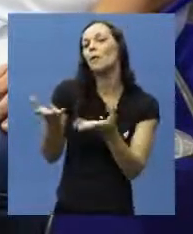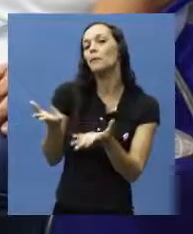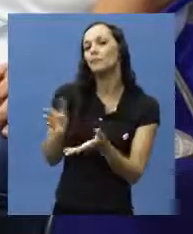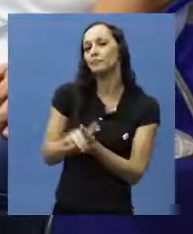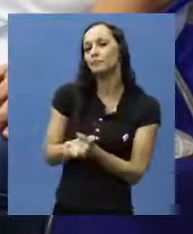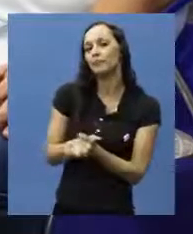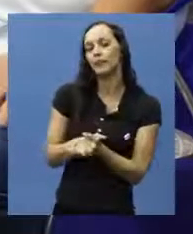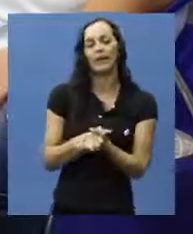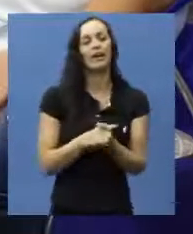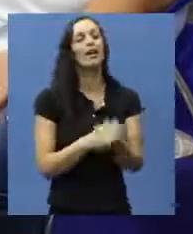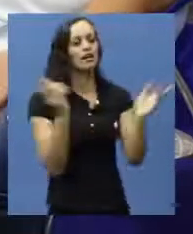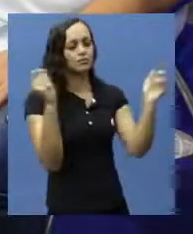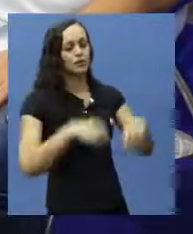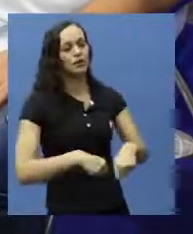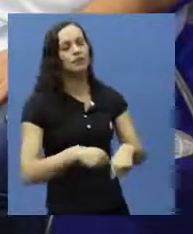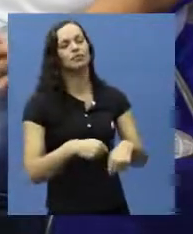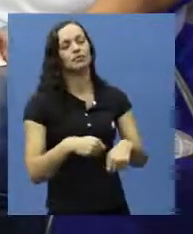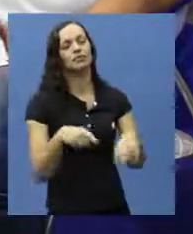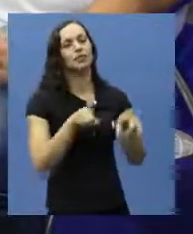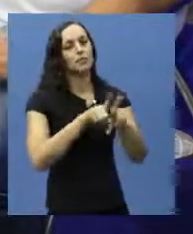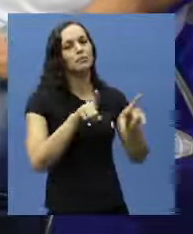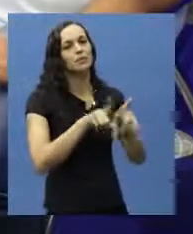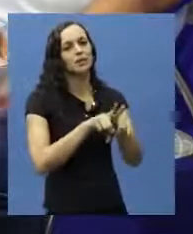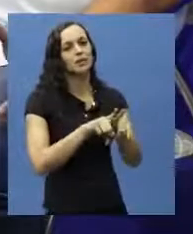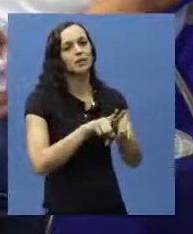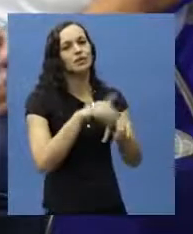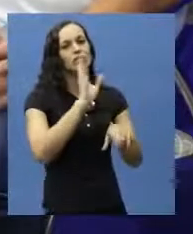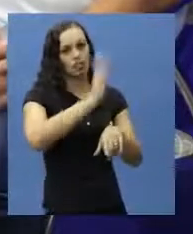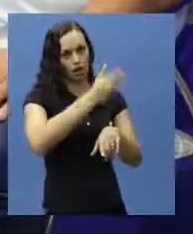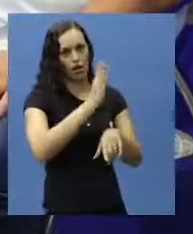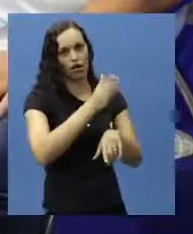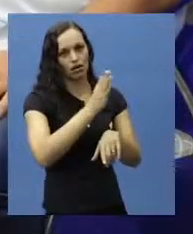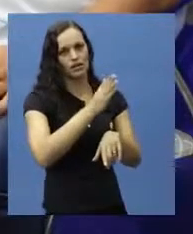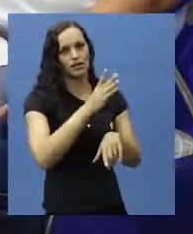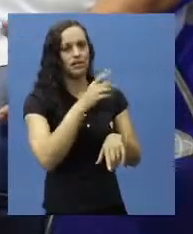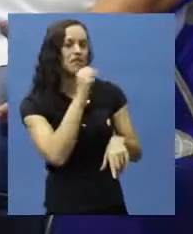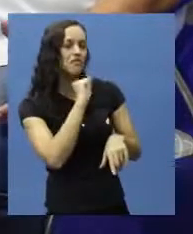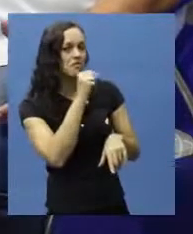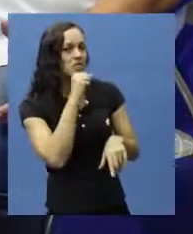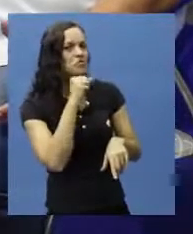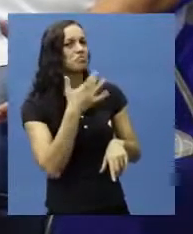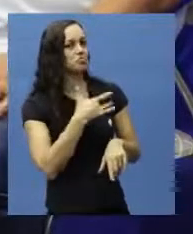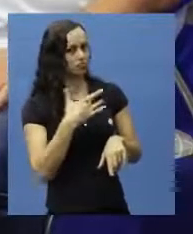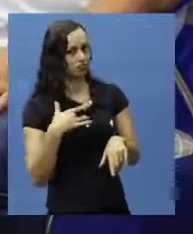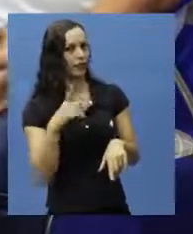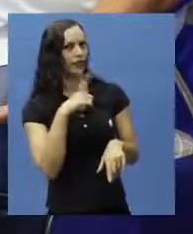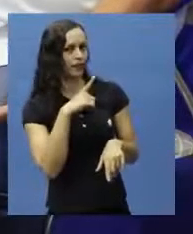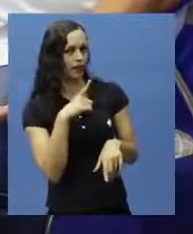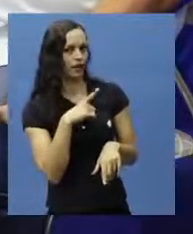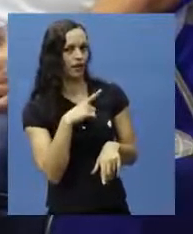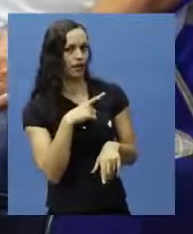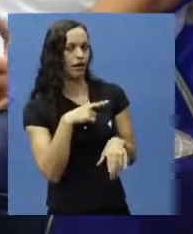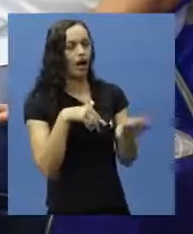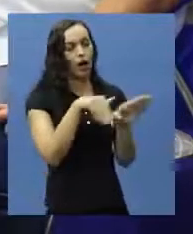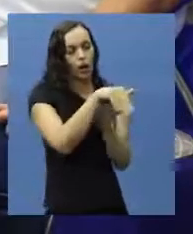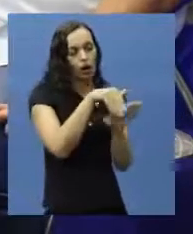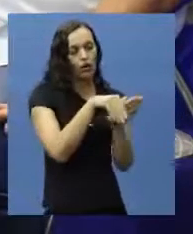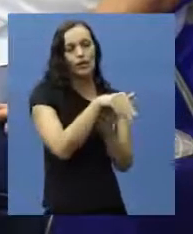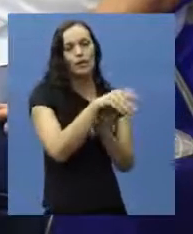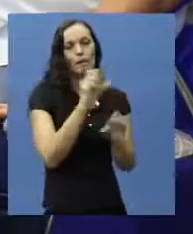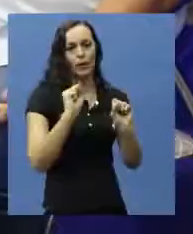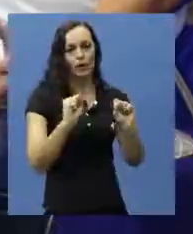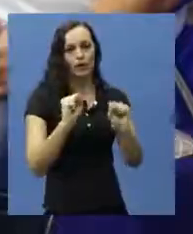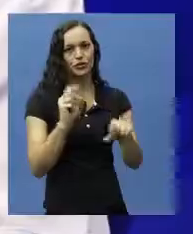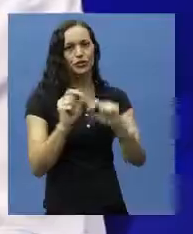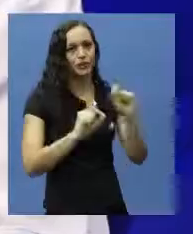aí os dois. Sim, sim, sim. É possível, como já havia falado na entrevista aqui, envelhecer com saúde. Então, algumas dicas que eu posso